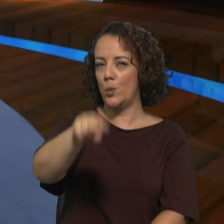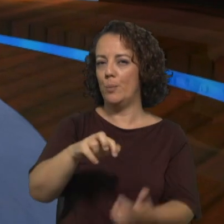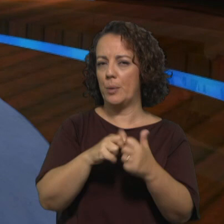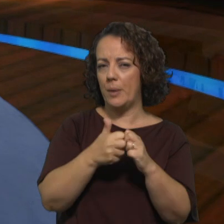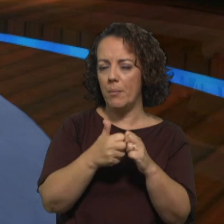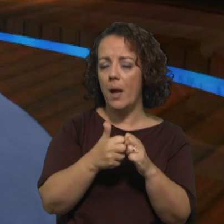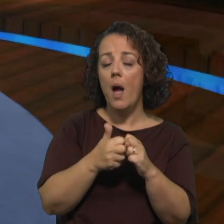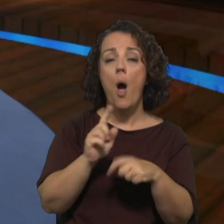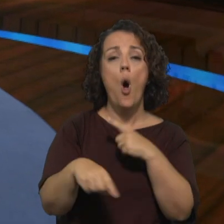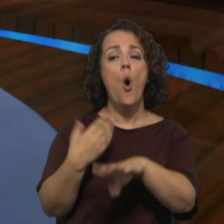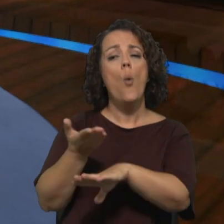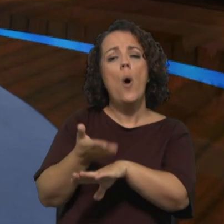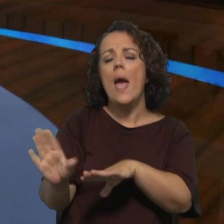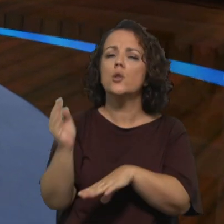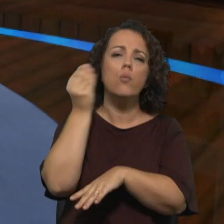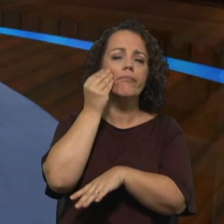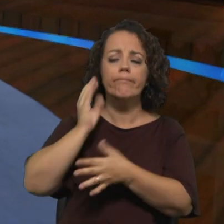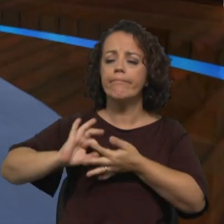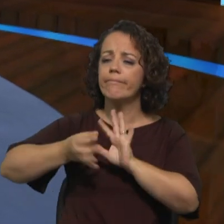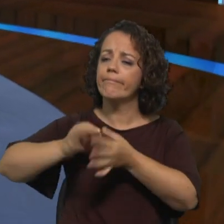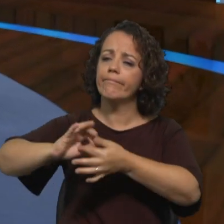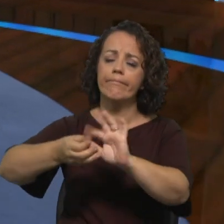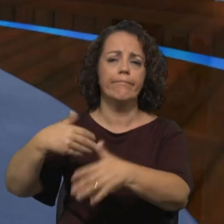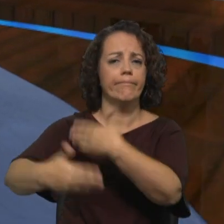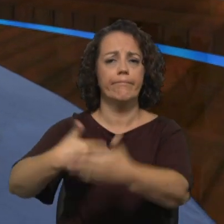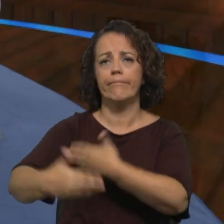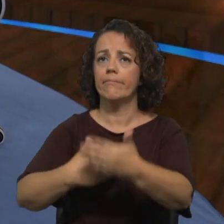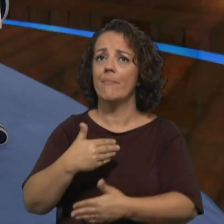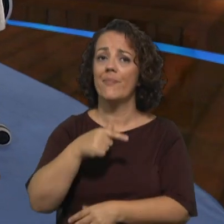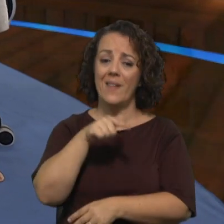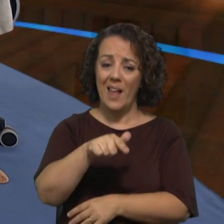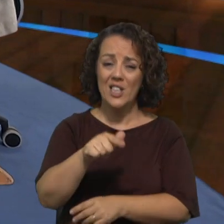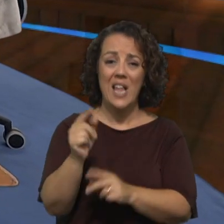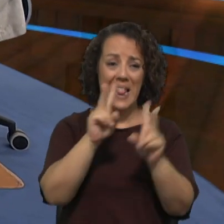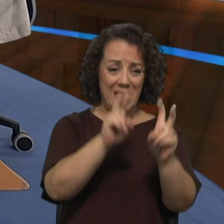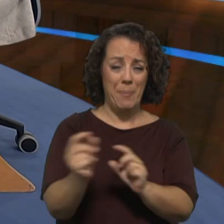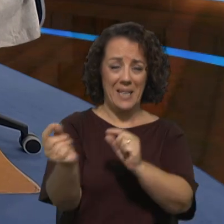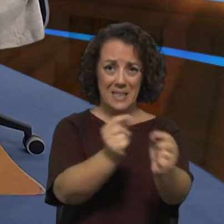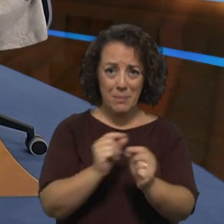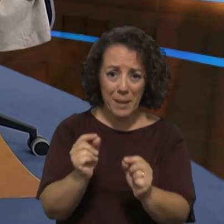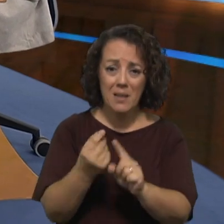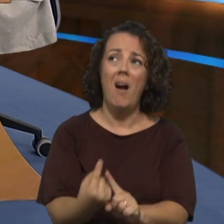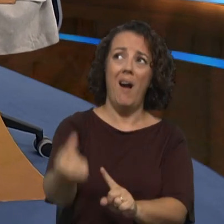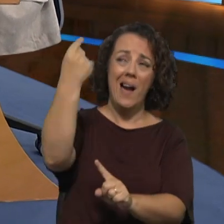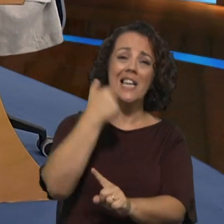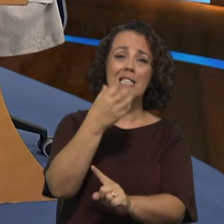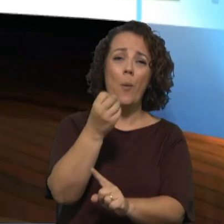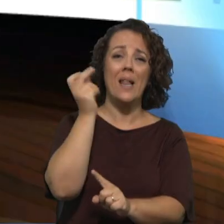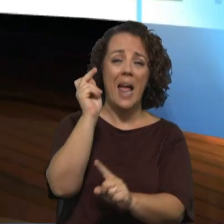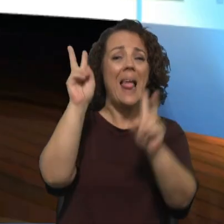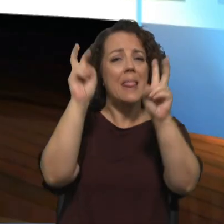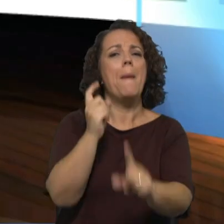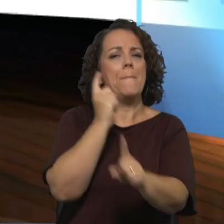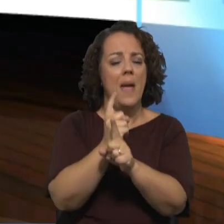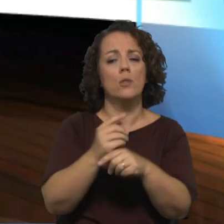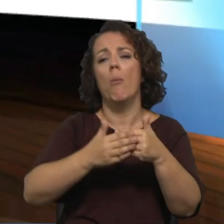resto é circunstancial porque há questões que estão a ser debatidas, que eram debatidas há 50 anos e que estão a ser debatidas daqui a 50. A questão da transformação